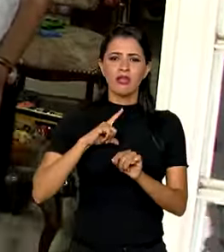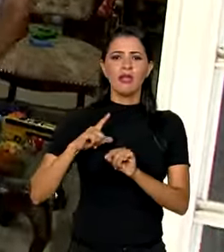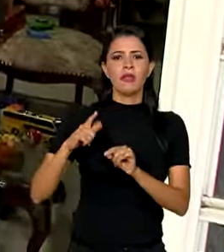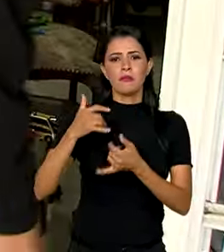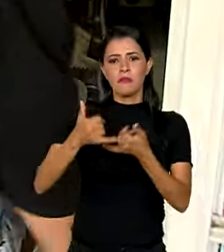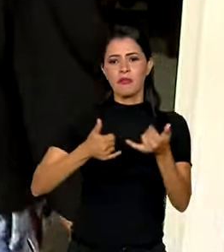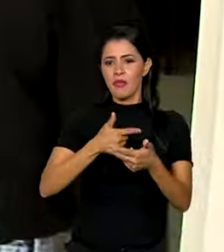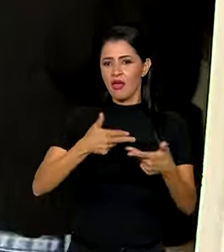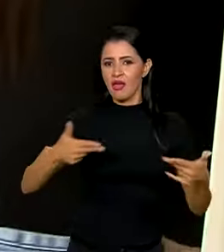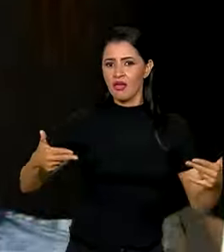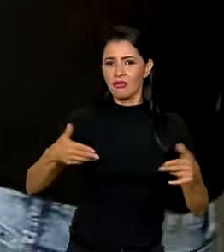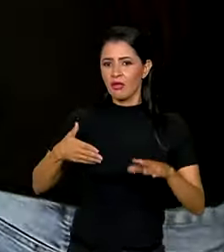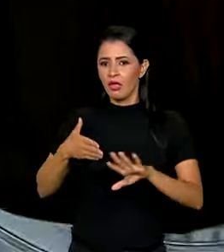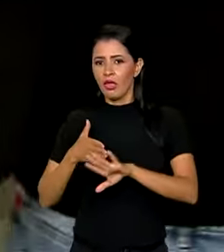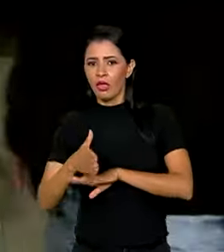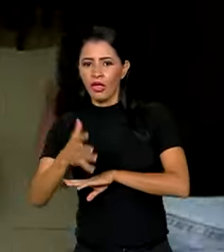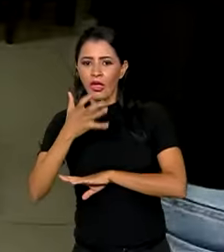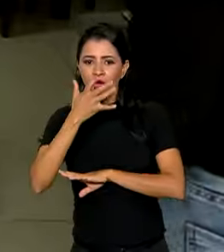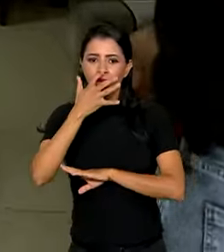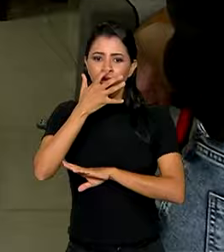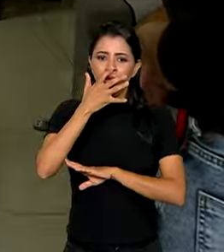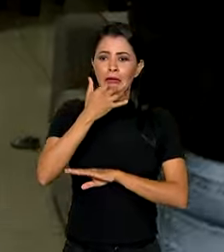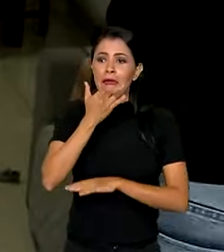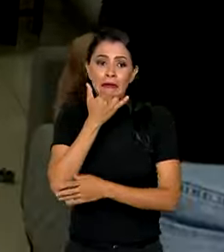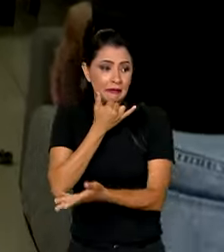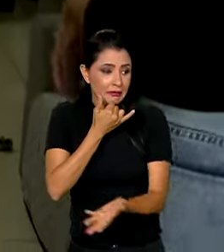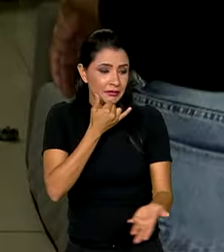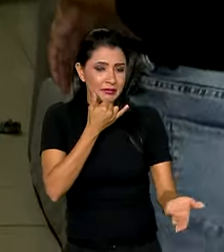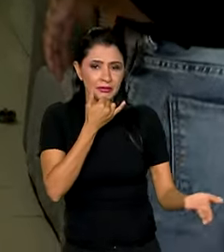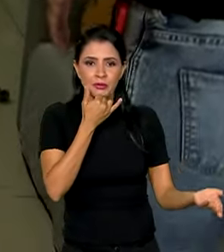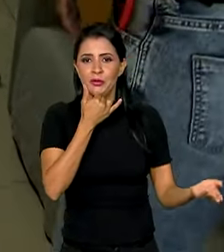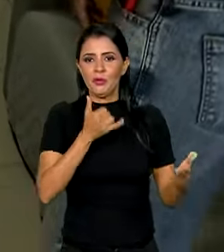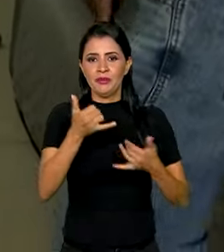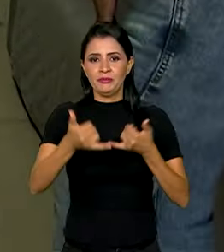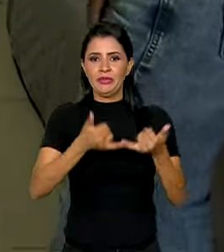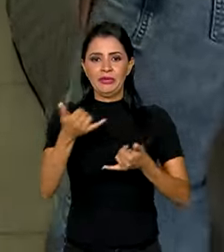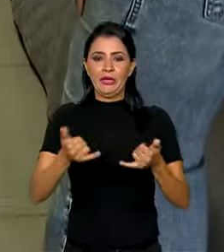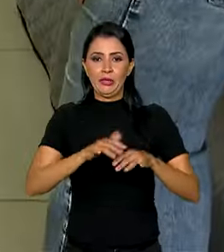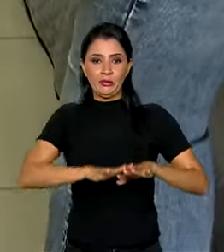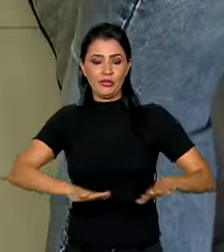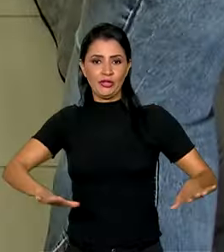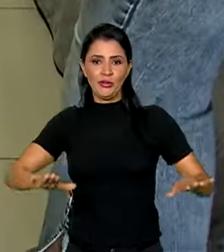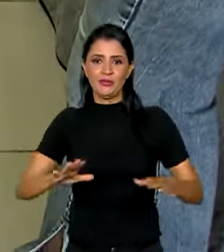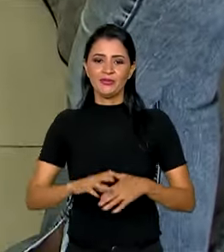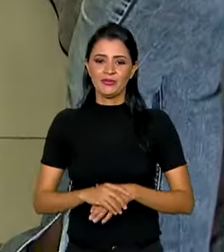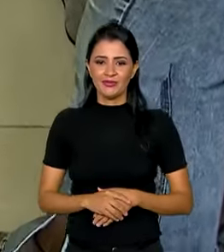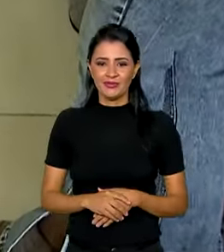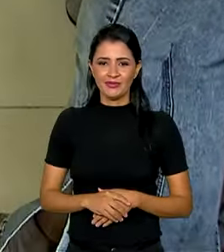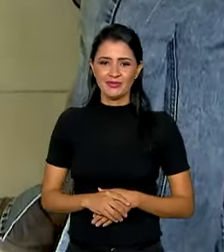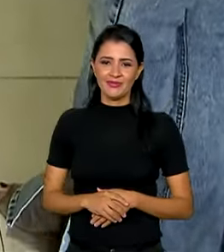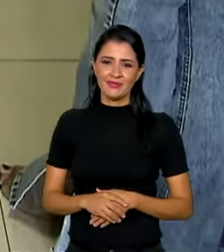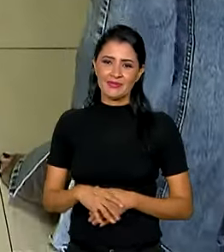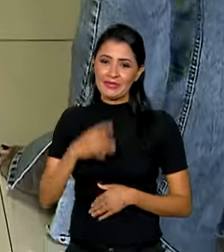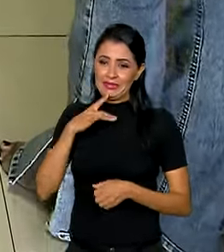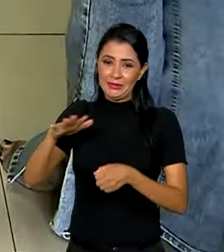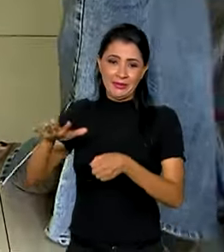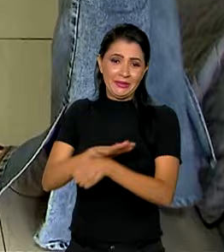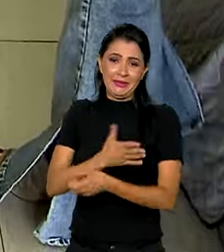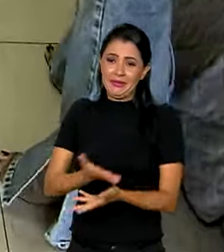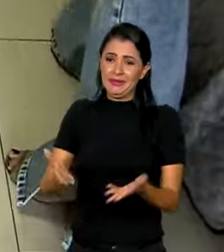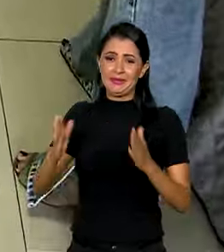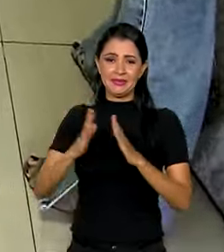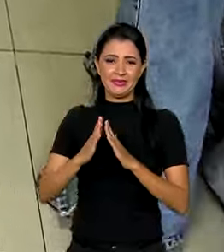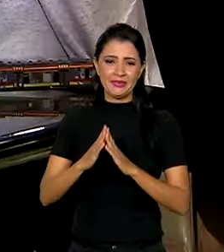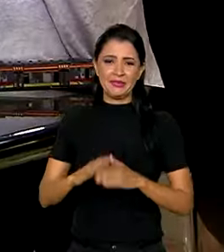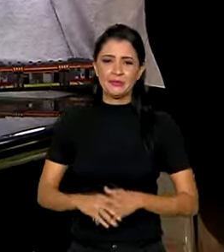brinquedo. Ao entrarmos, ela se desculpa por eles estarem espalhados pela casa. A gente está com a casa cheia de brinquedo.